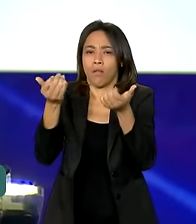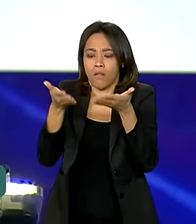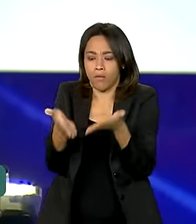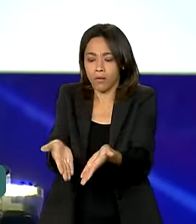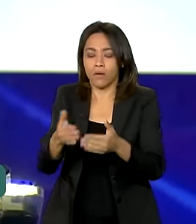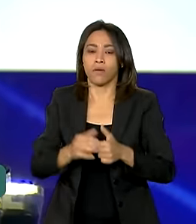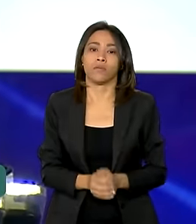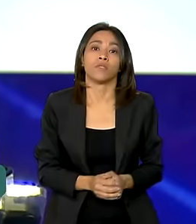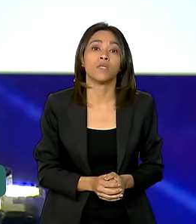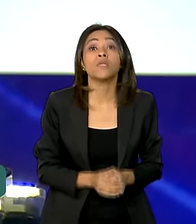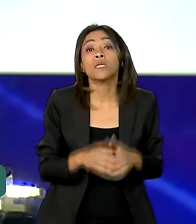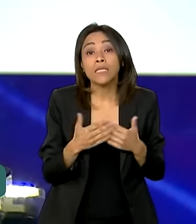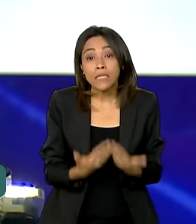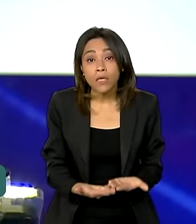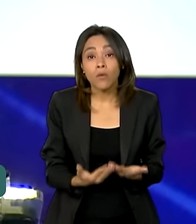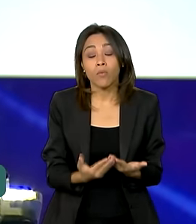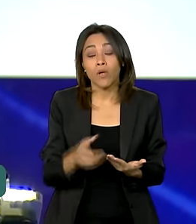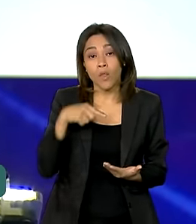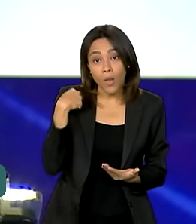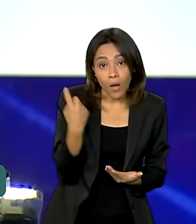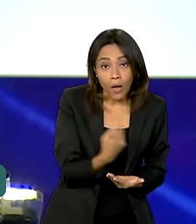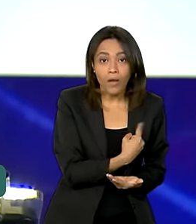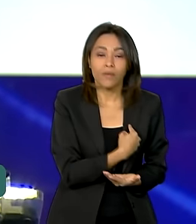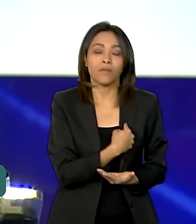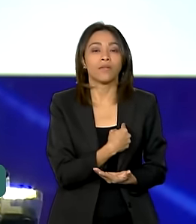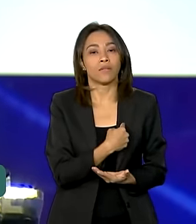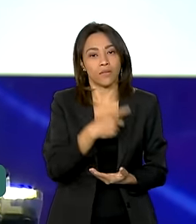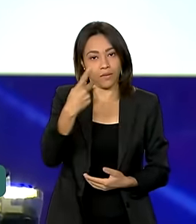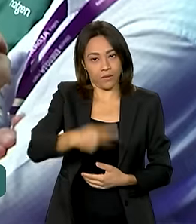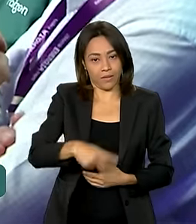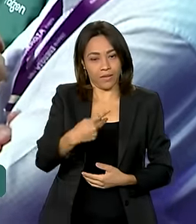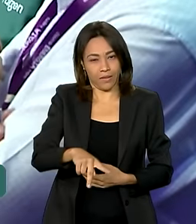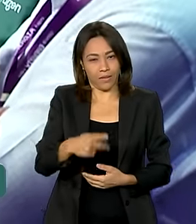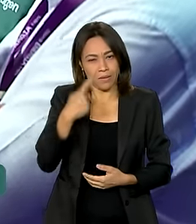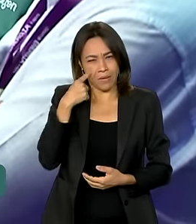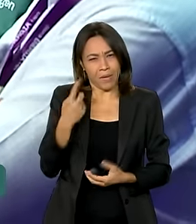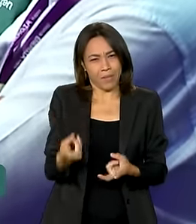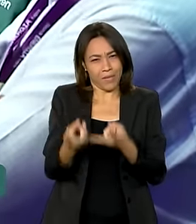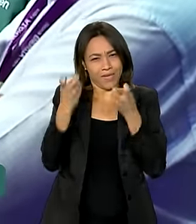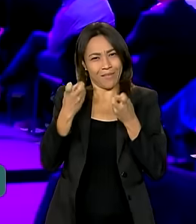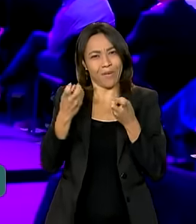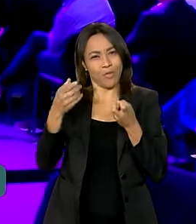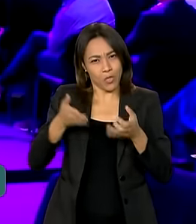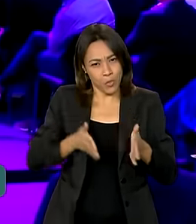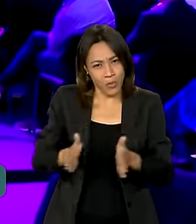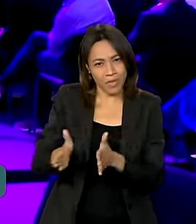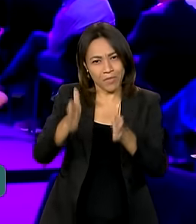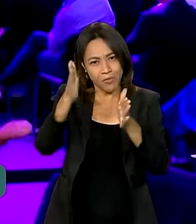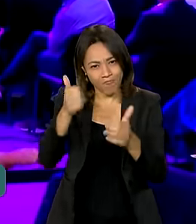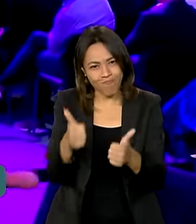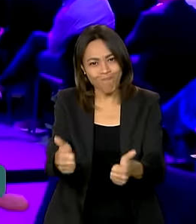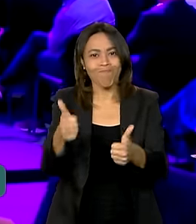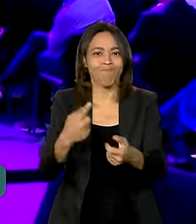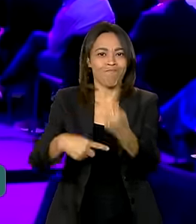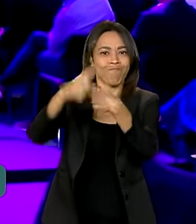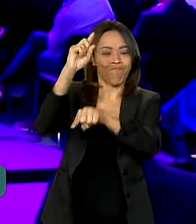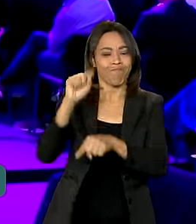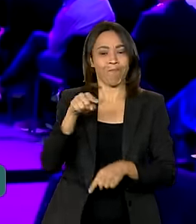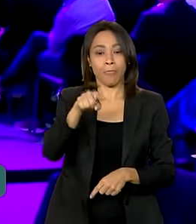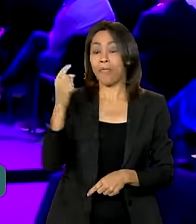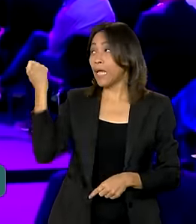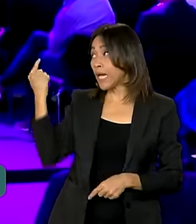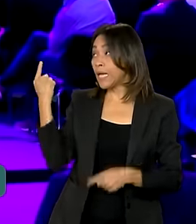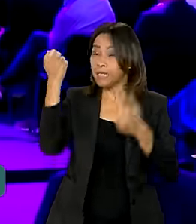Enfim, para onde nós olharmos, nós vemos aqui o caminho do etanol. Segundo o Ministério de Minas e